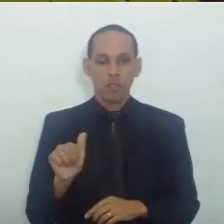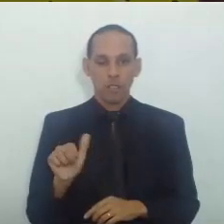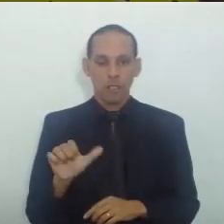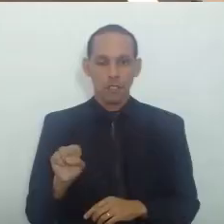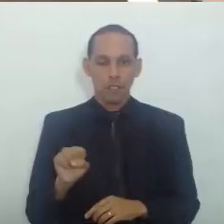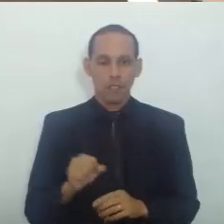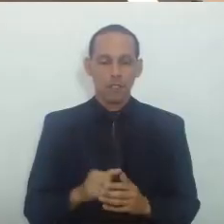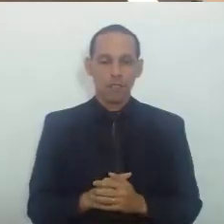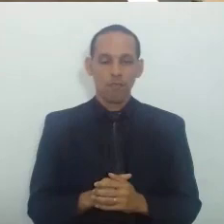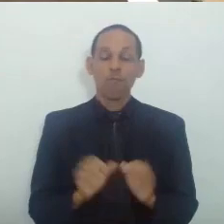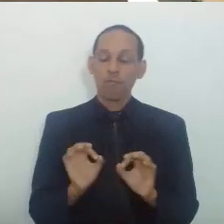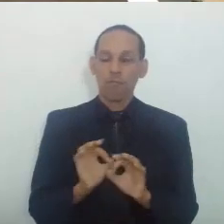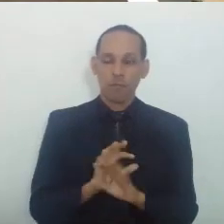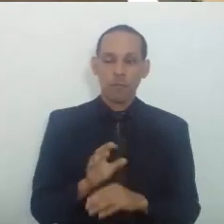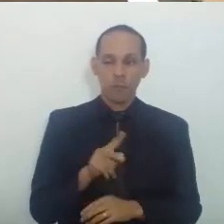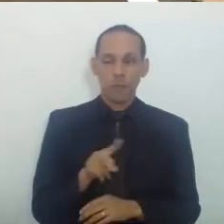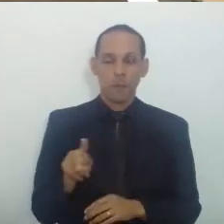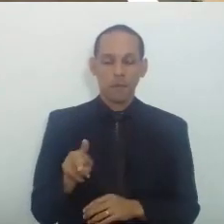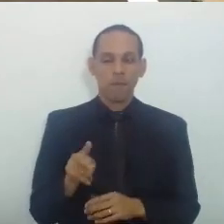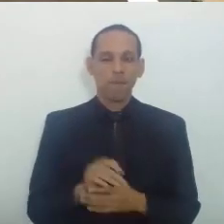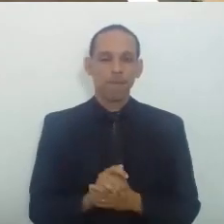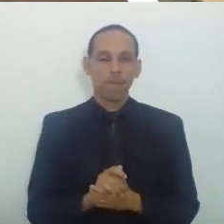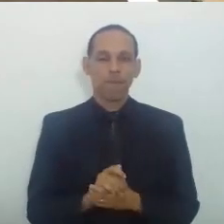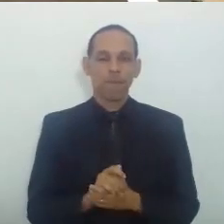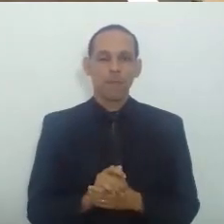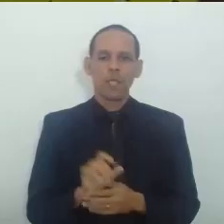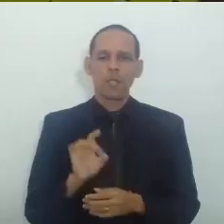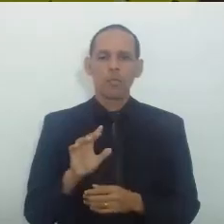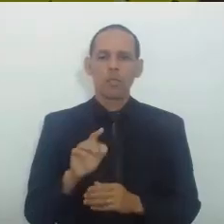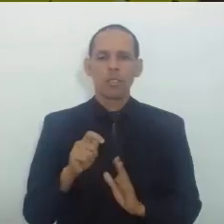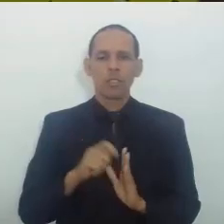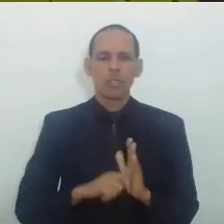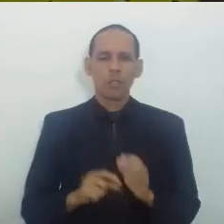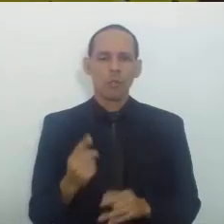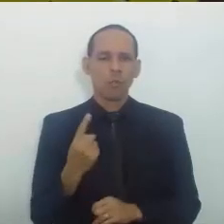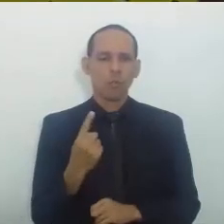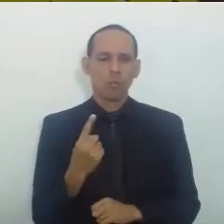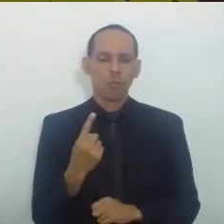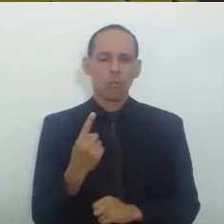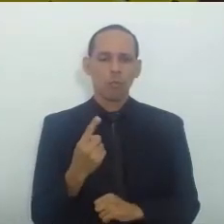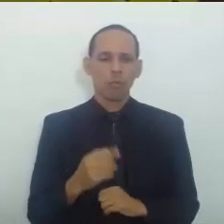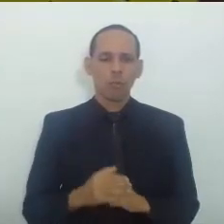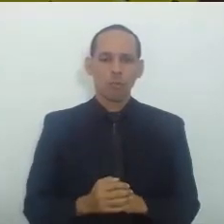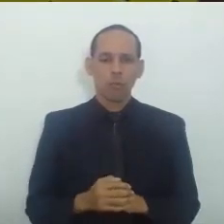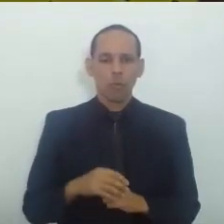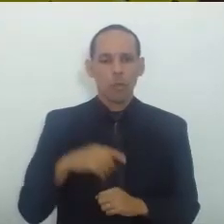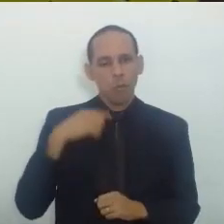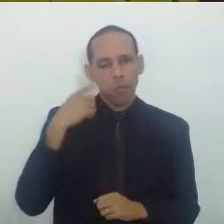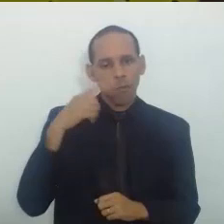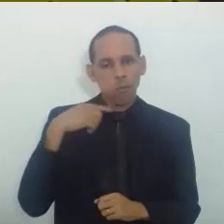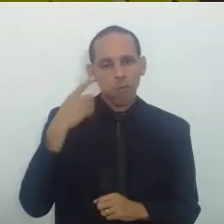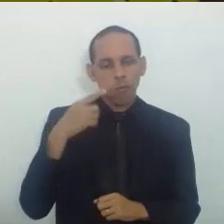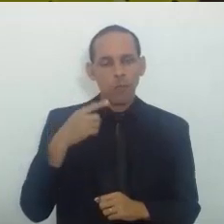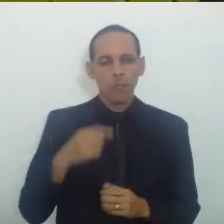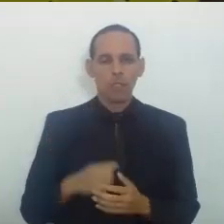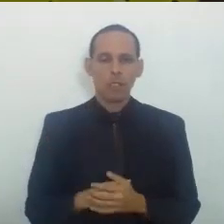Está aí mesmo, Sr. Presidente Foi feita apenas uma inscrição daqui da doutora José Imperial